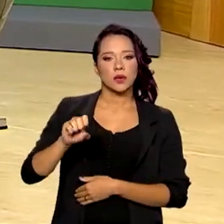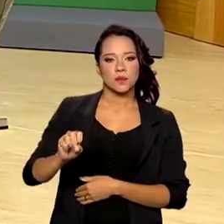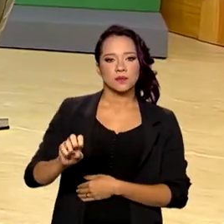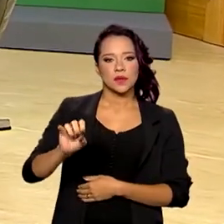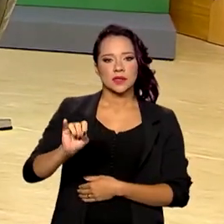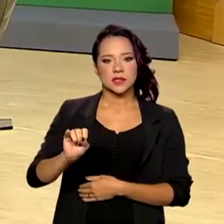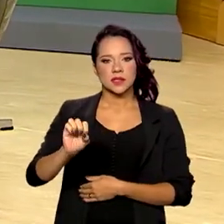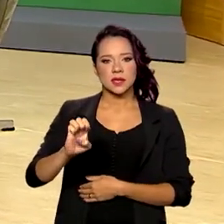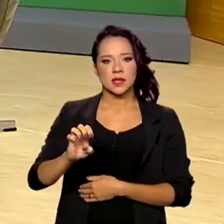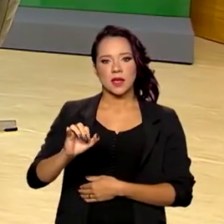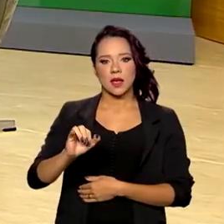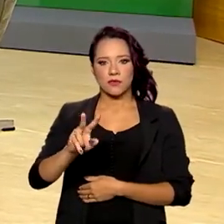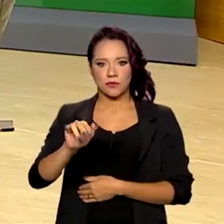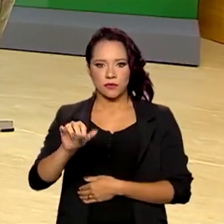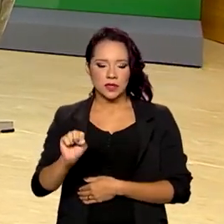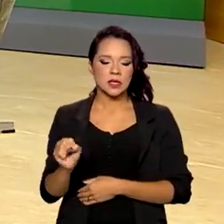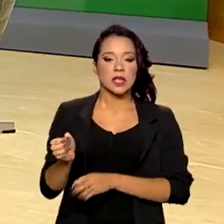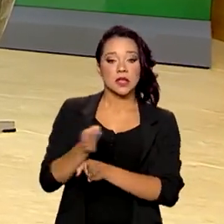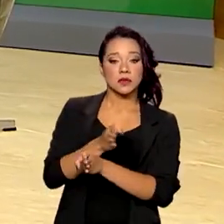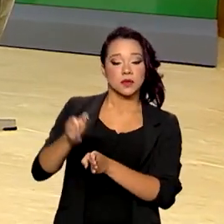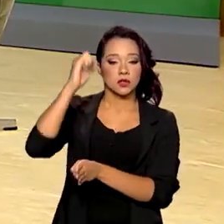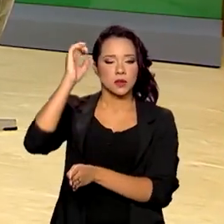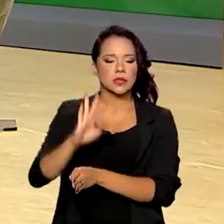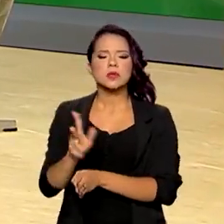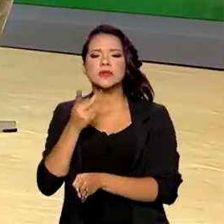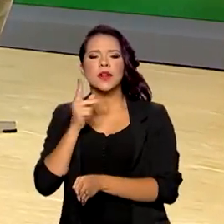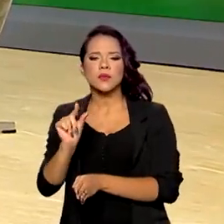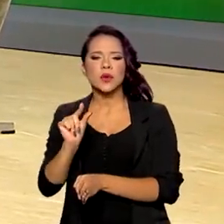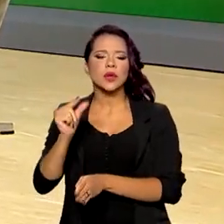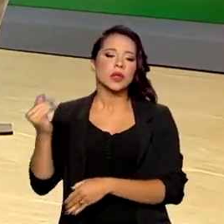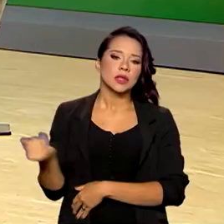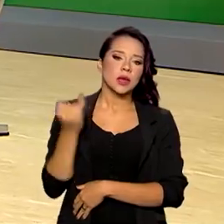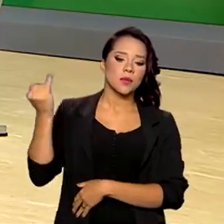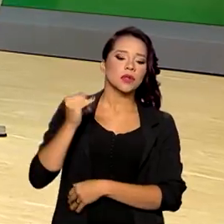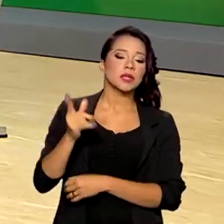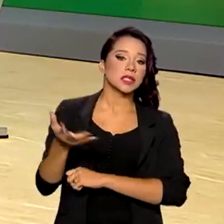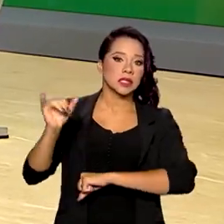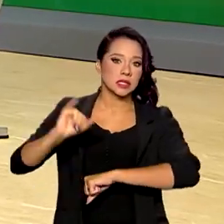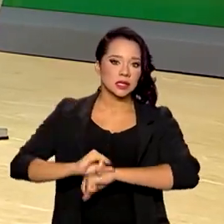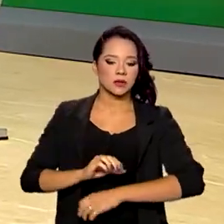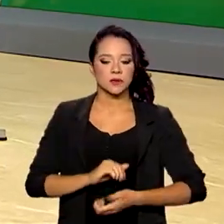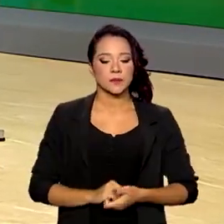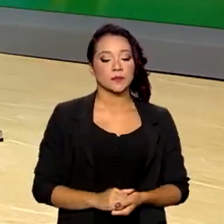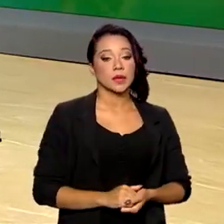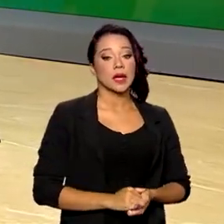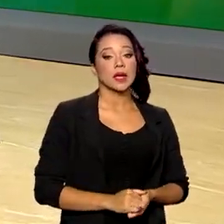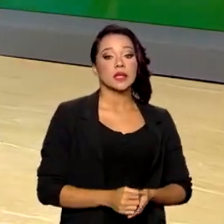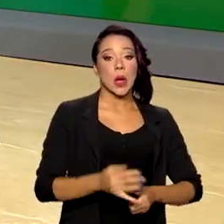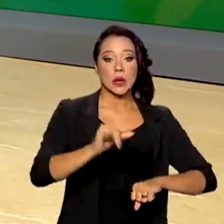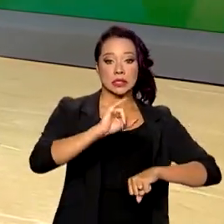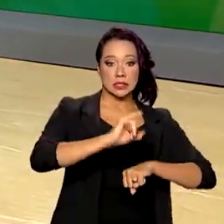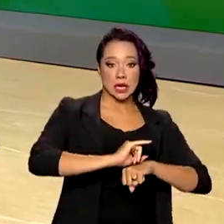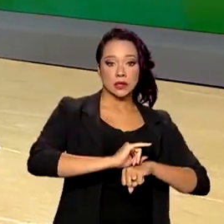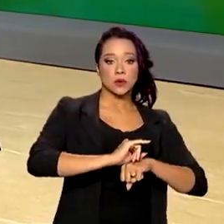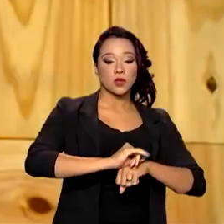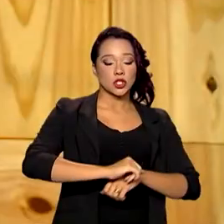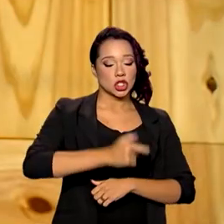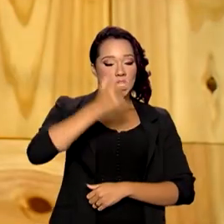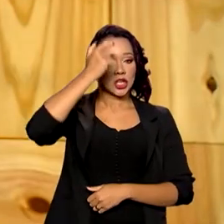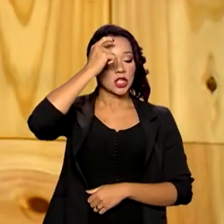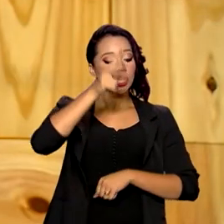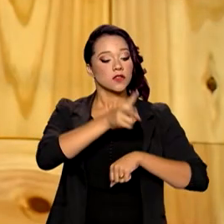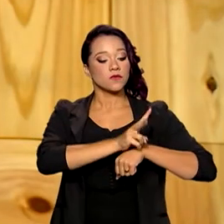nas fronteiras brasileiras. Eu queria que o senhor falasse um pouquinho da importância desses centros. Os Centros de Inteligência e Vigilância